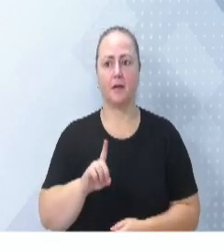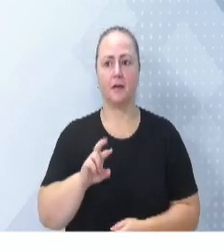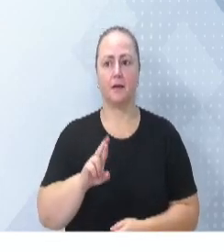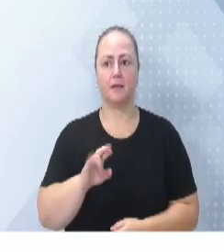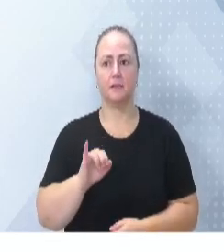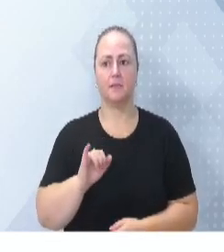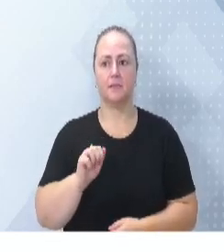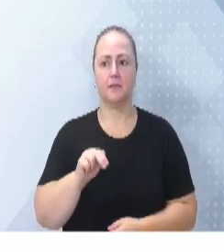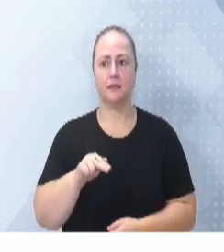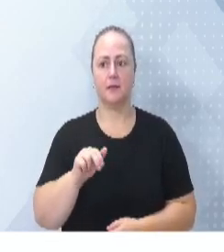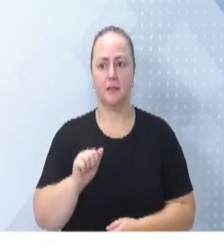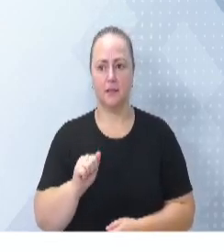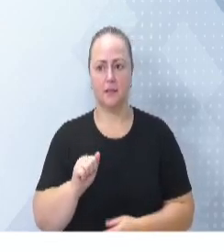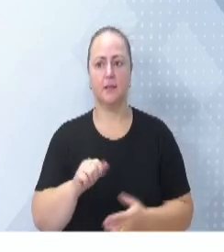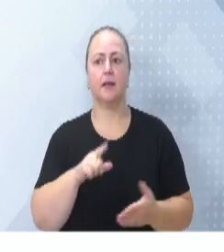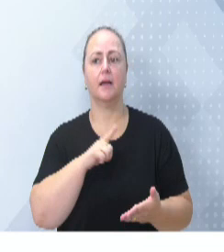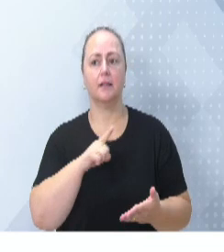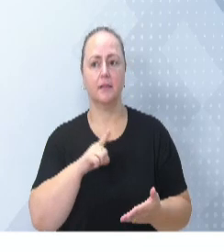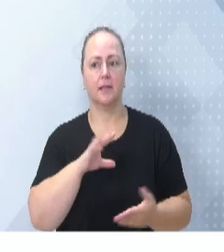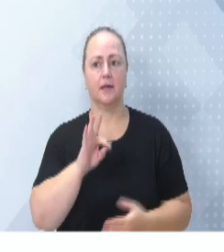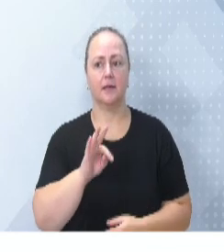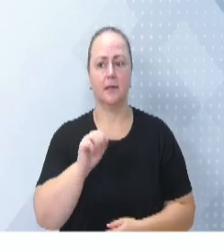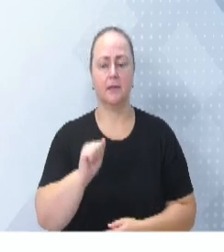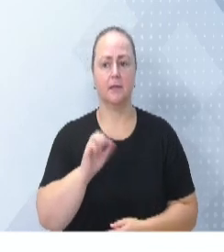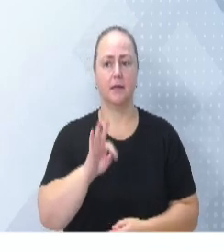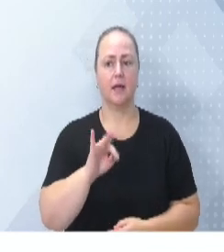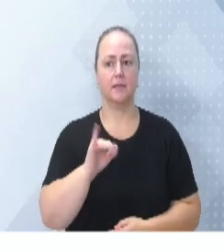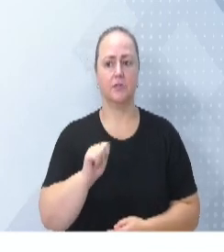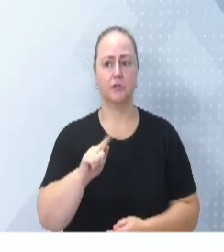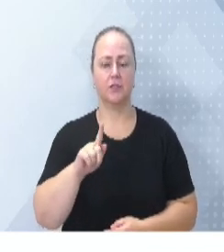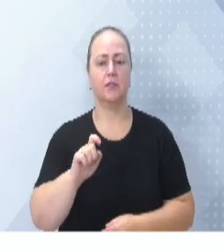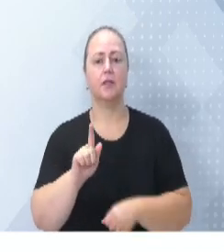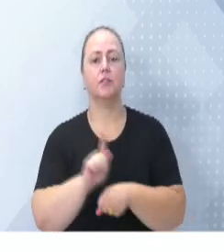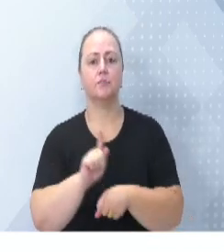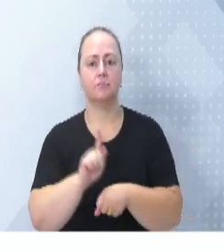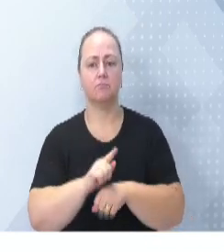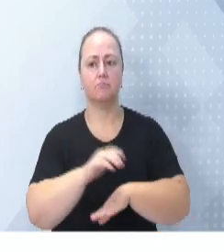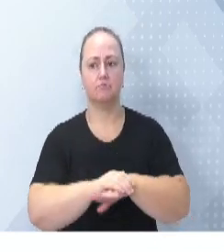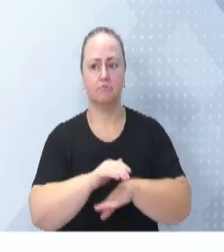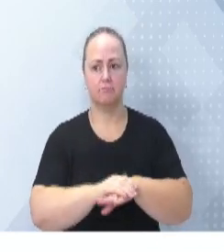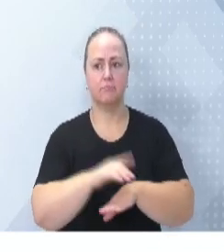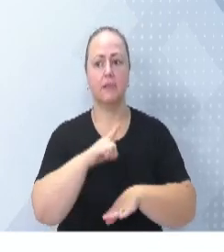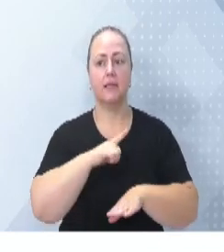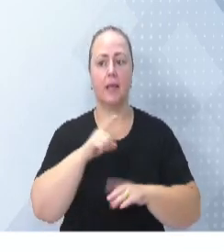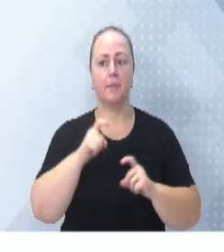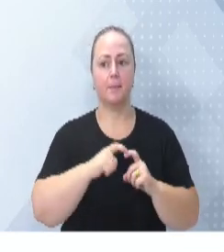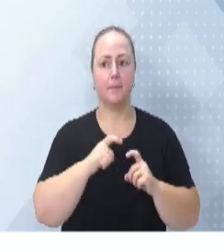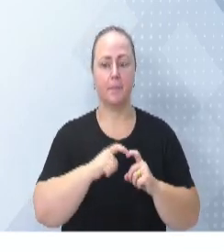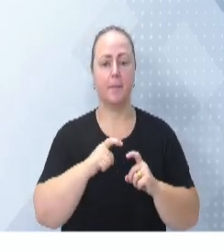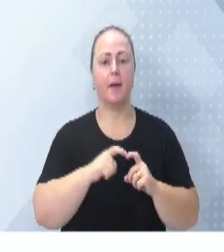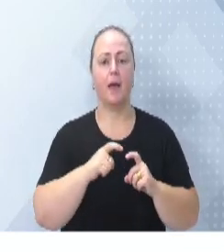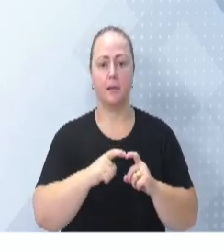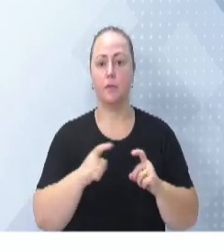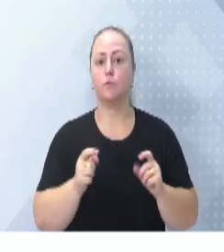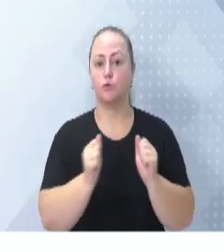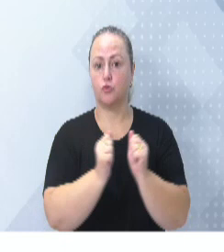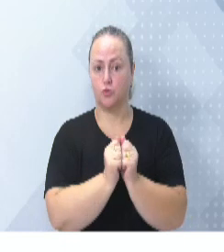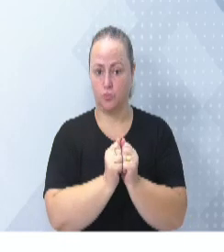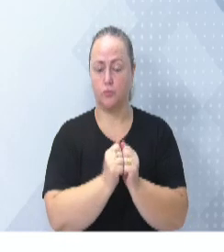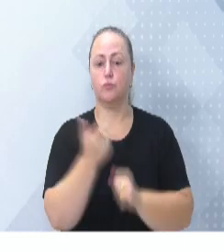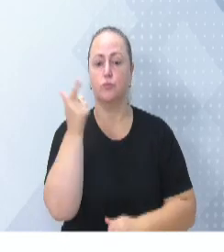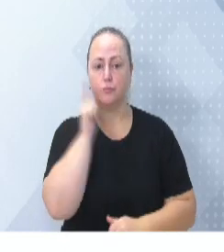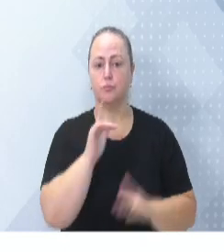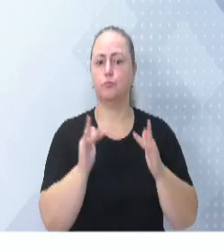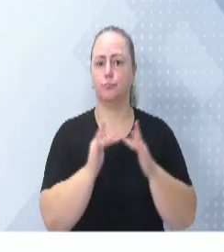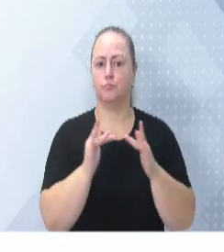a Tatiane, que é a gerente operacional, o doutor Leonardo Rodrigues da Silva, que é o gerente médico, inclusive, nós incluímos o gerente médico para termos um contato